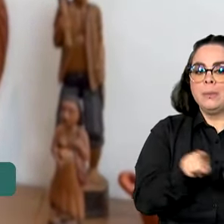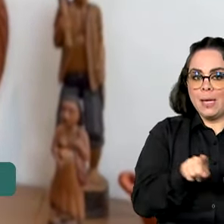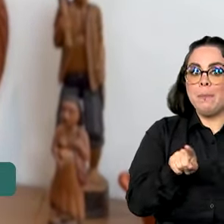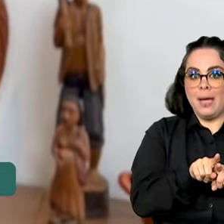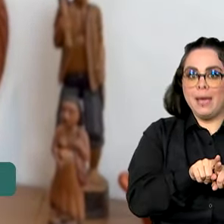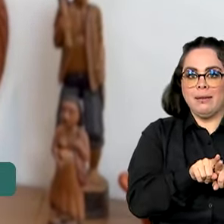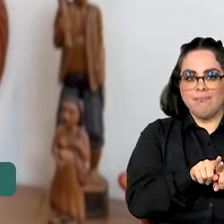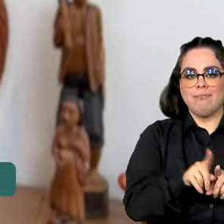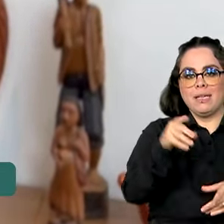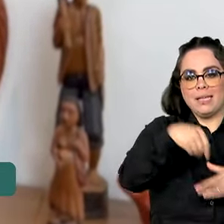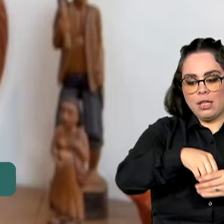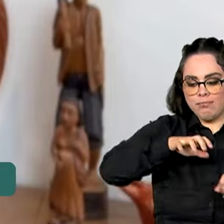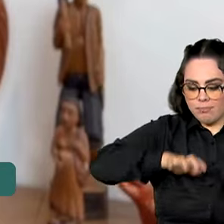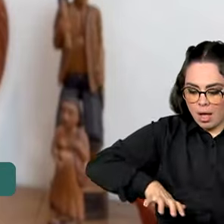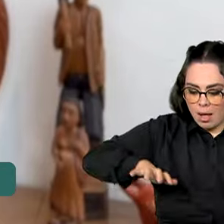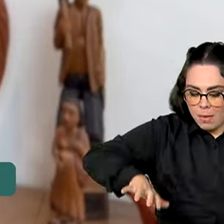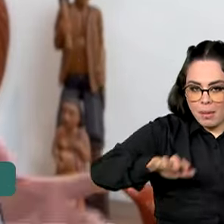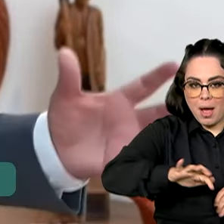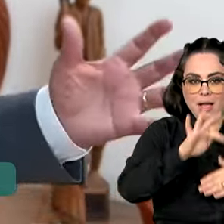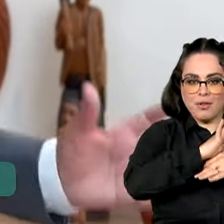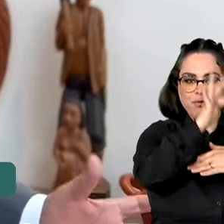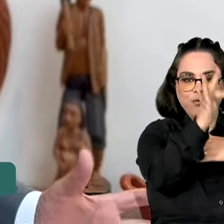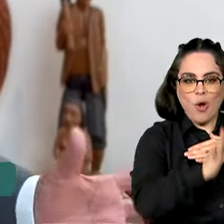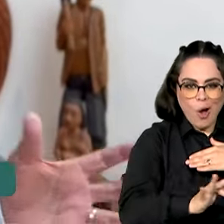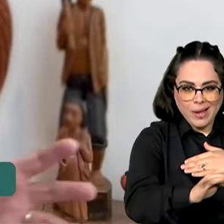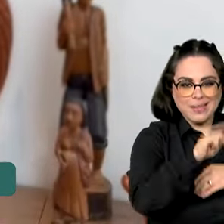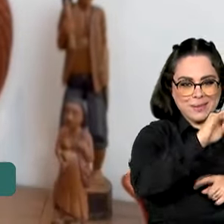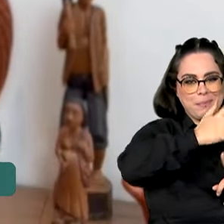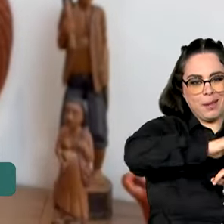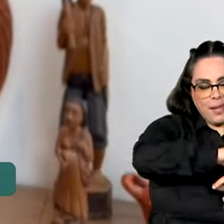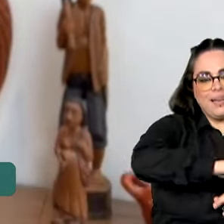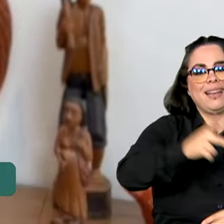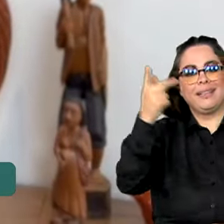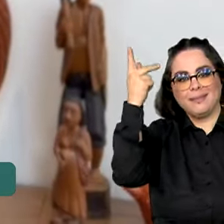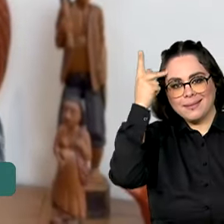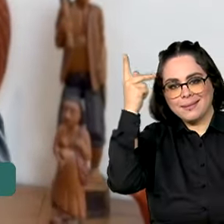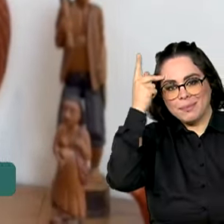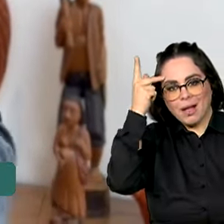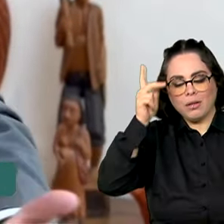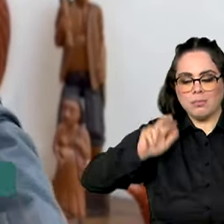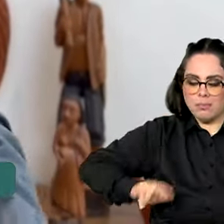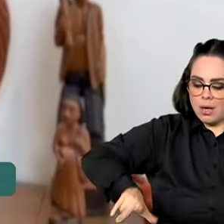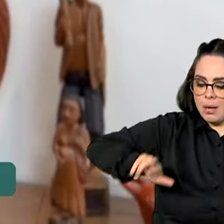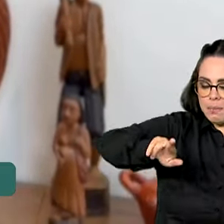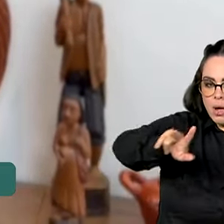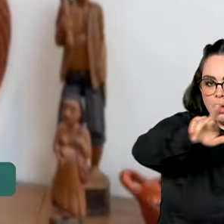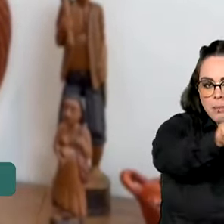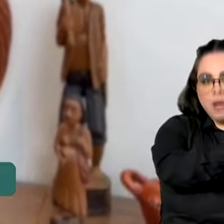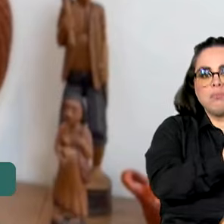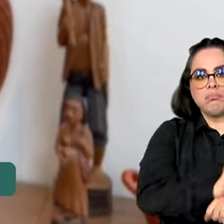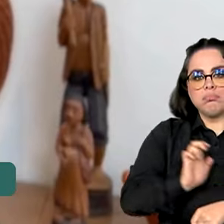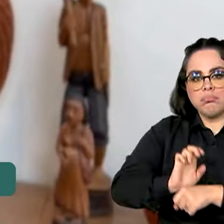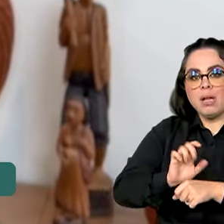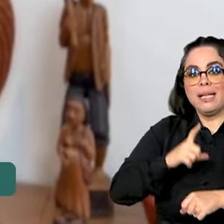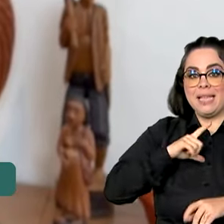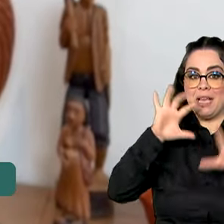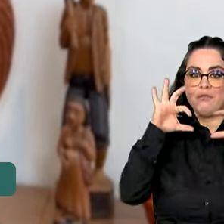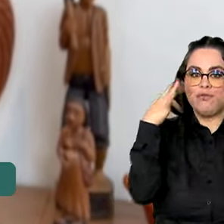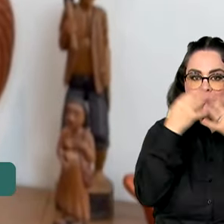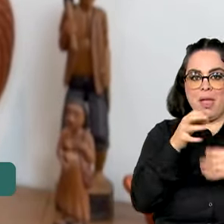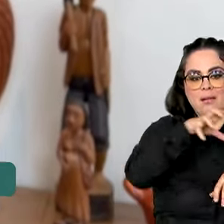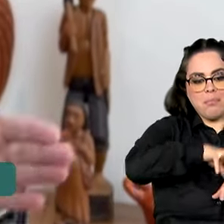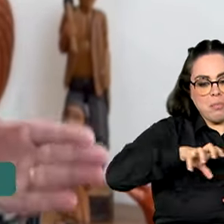na região de Forre do Iguaçu, em São Paulo, em outras regiões onde moram suas